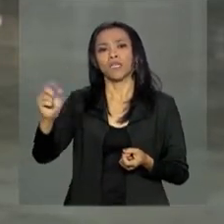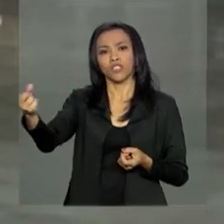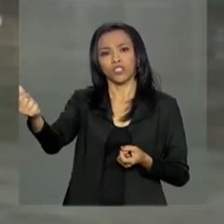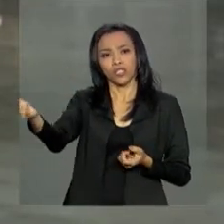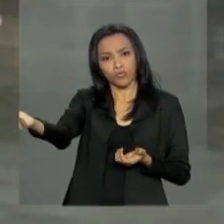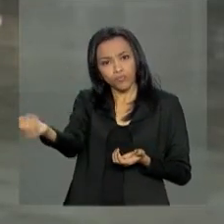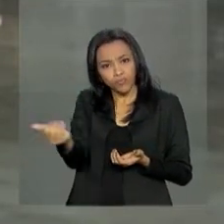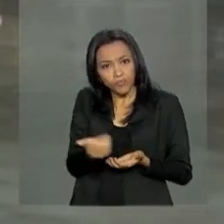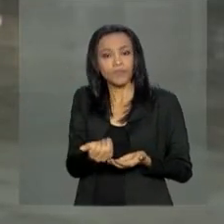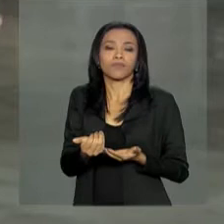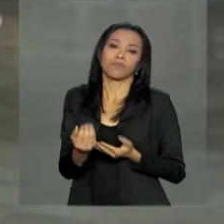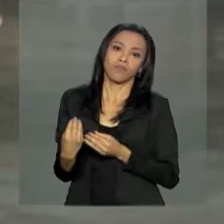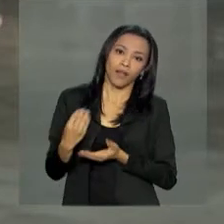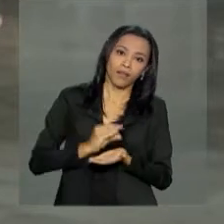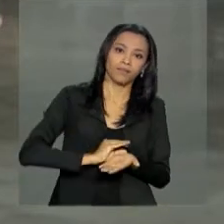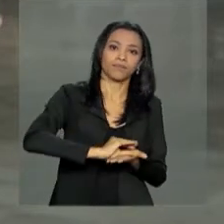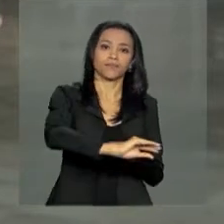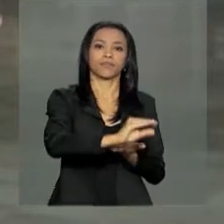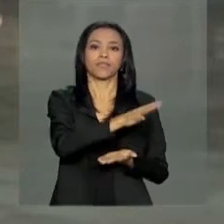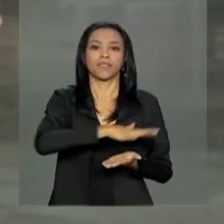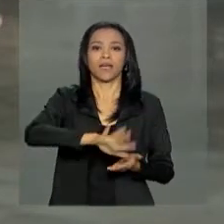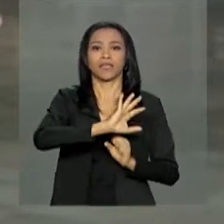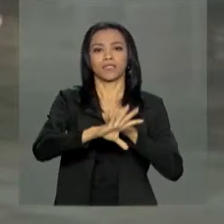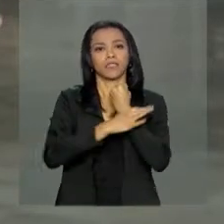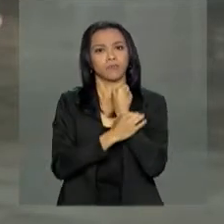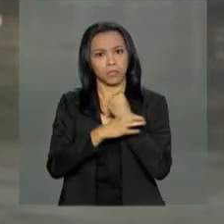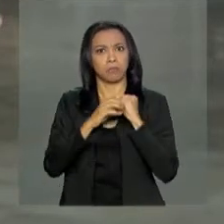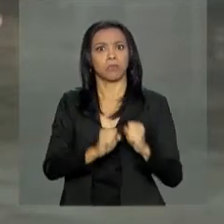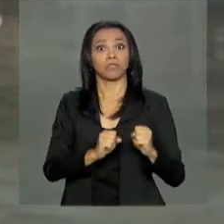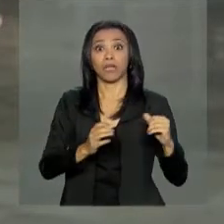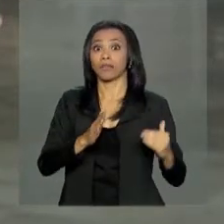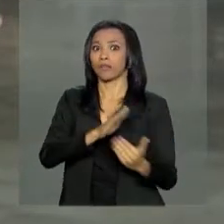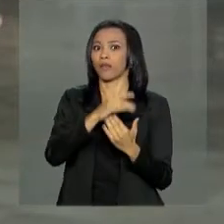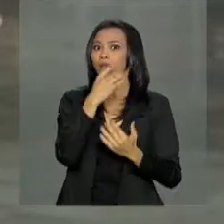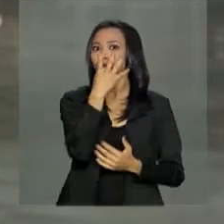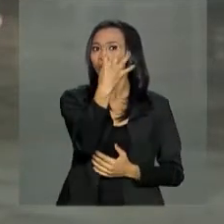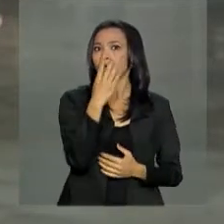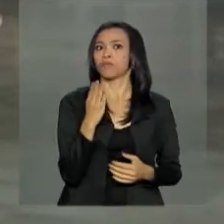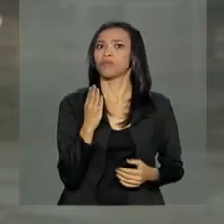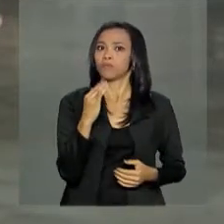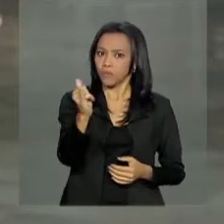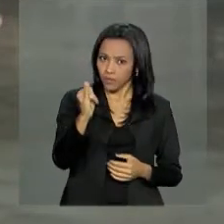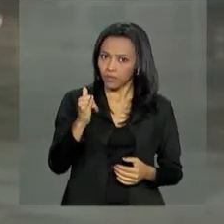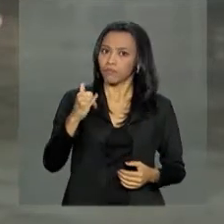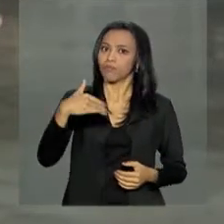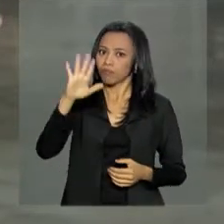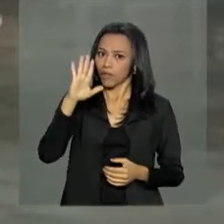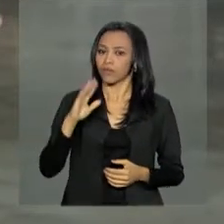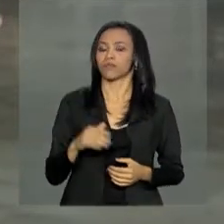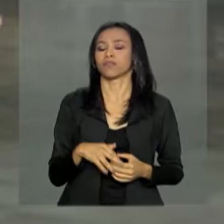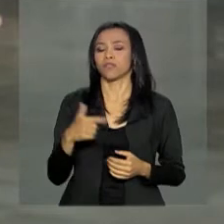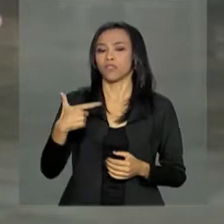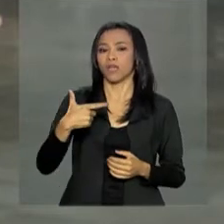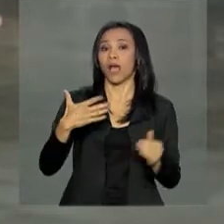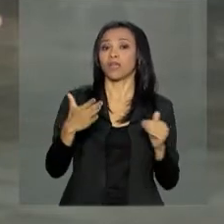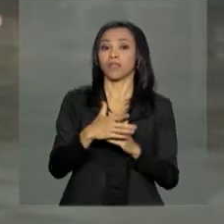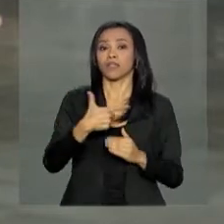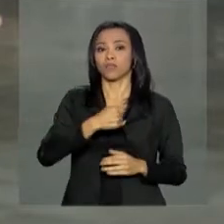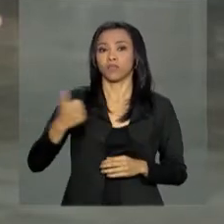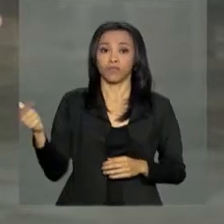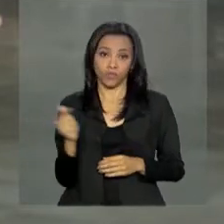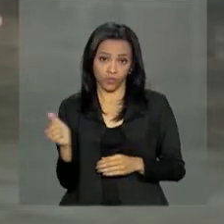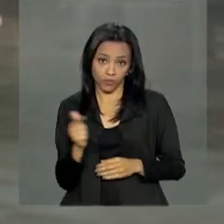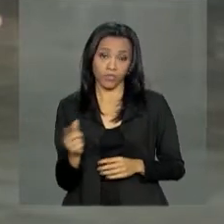setor, que pode chegar a 4 bilhões e 300 mil reais em 2022. Ele também destacou o